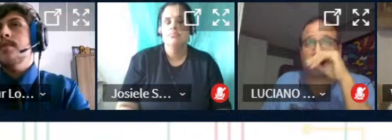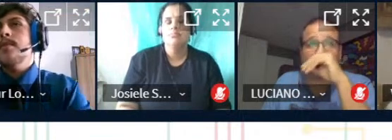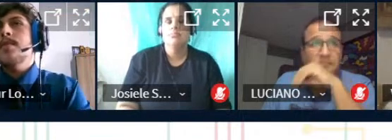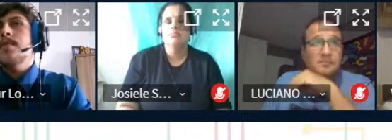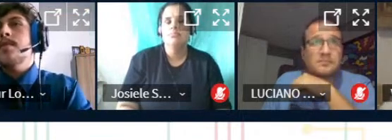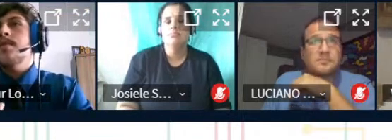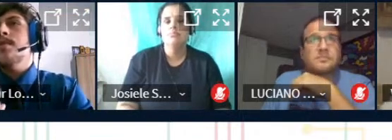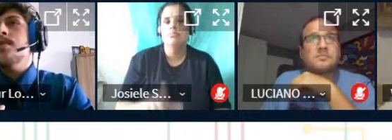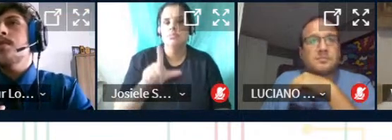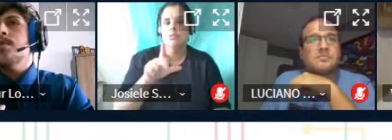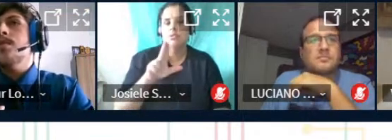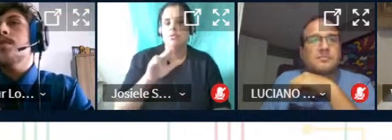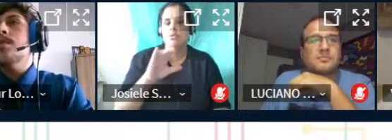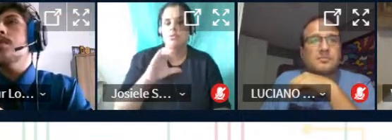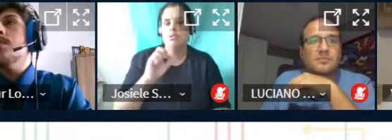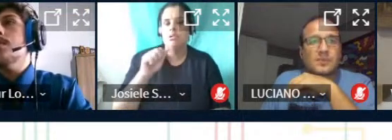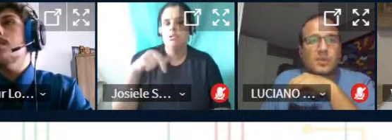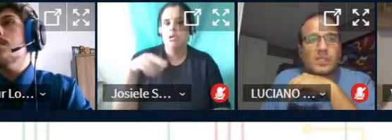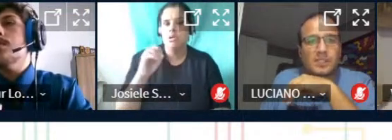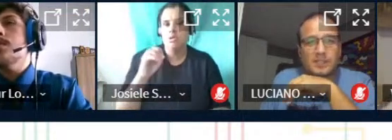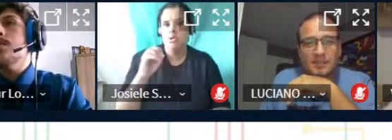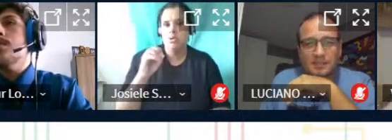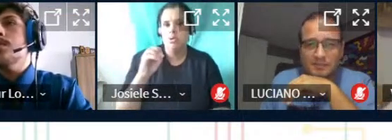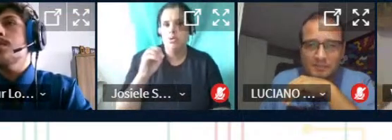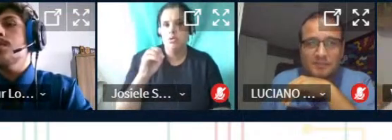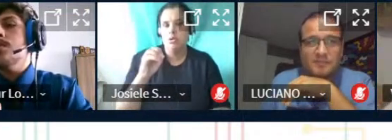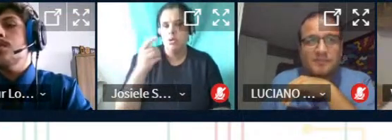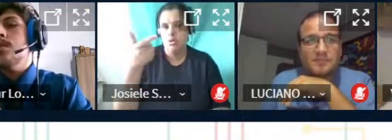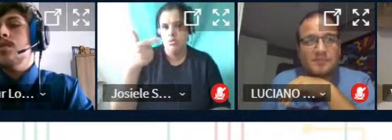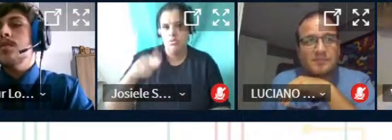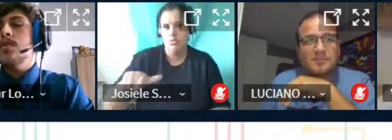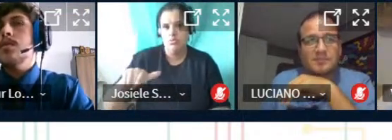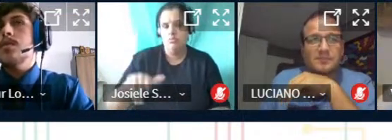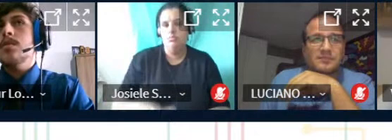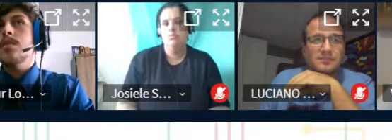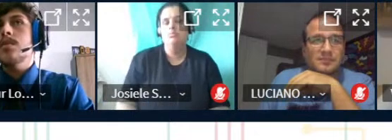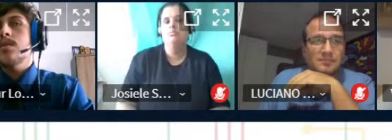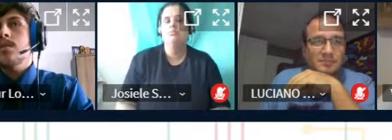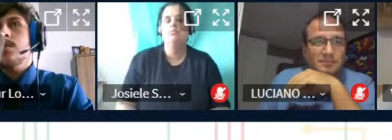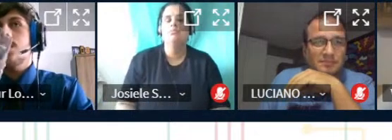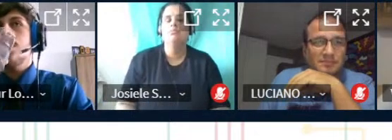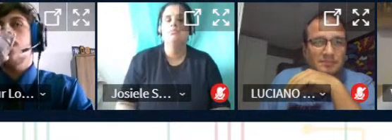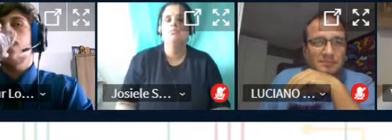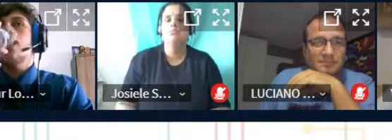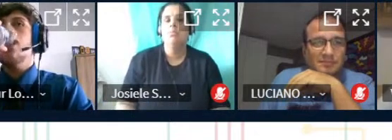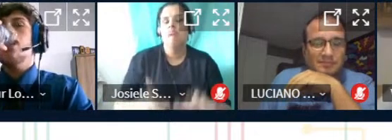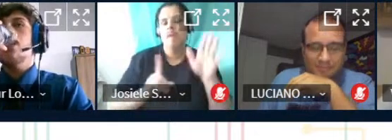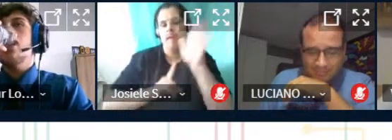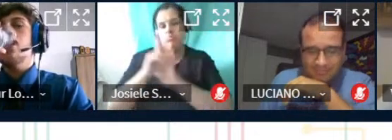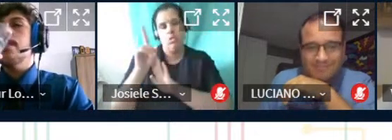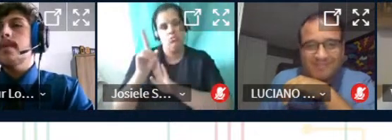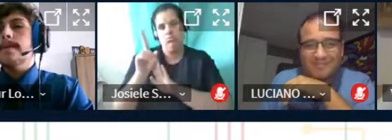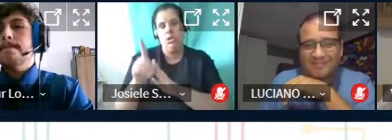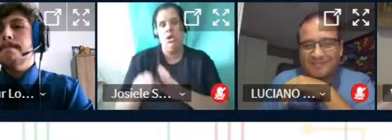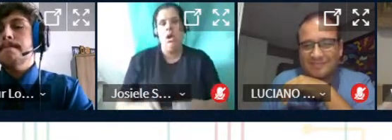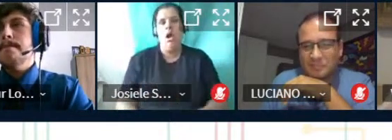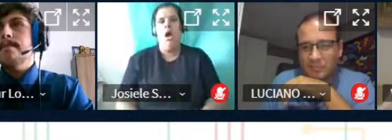Luciano o Luciano vai dar continuidade então a essa etapa fazendo suas perguntas